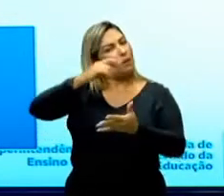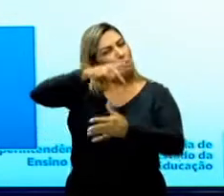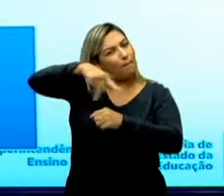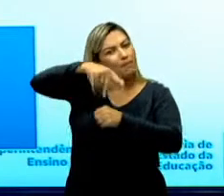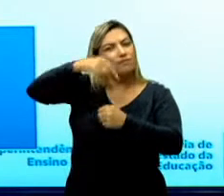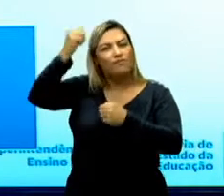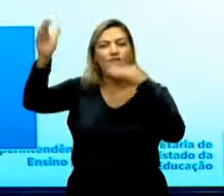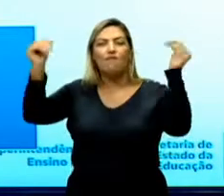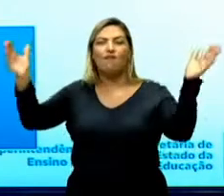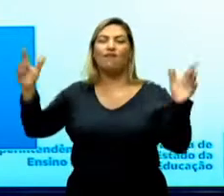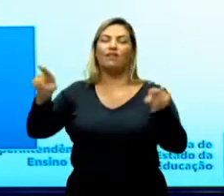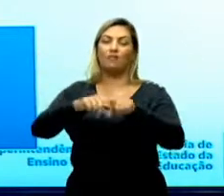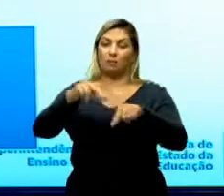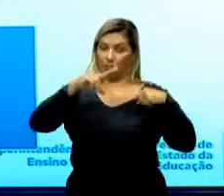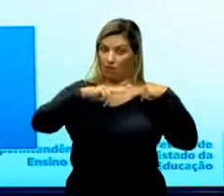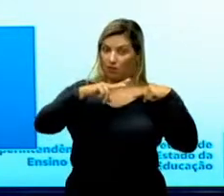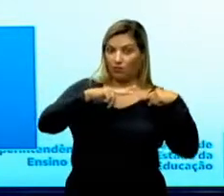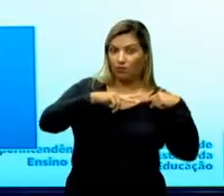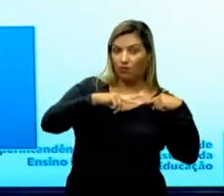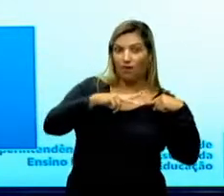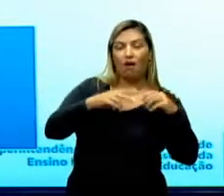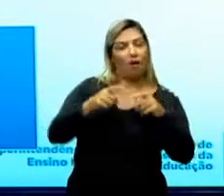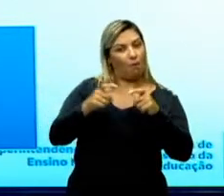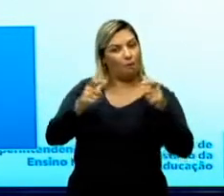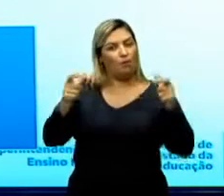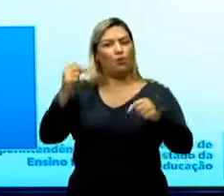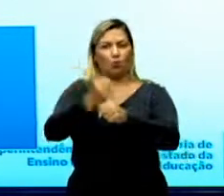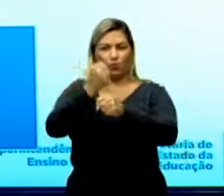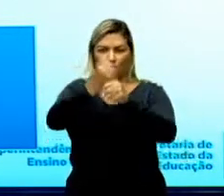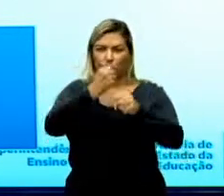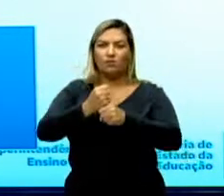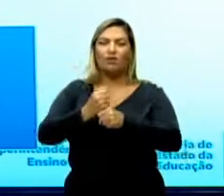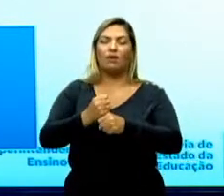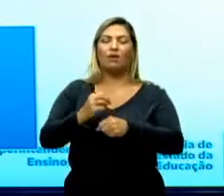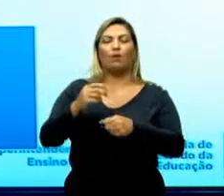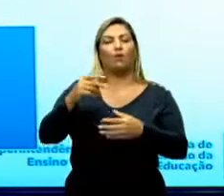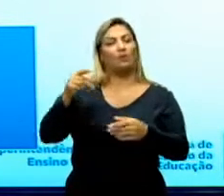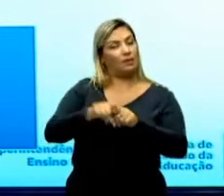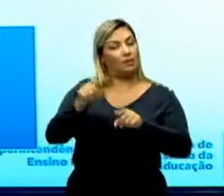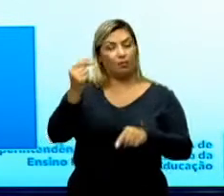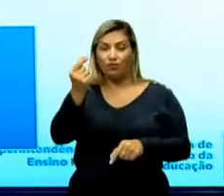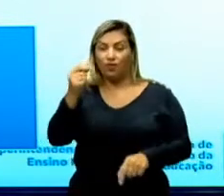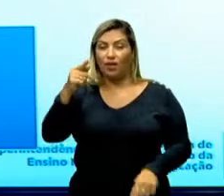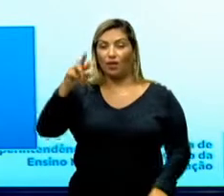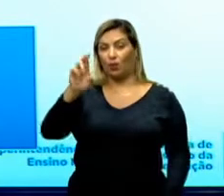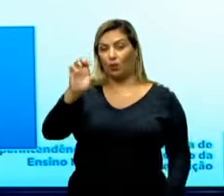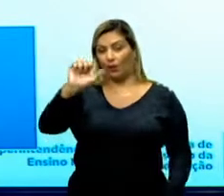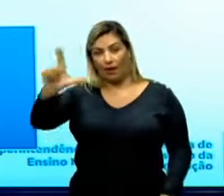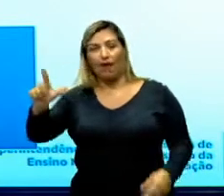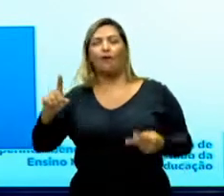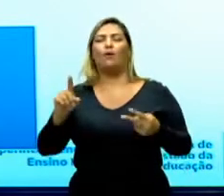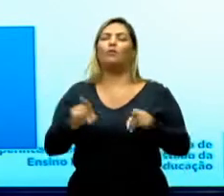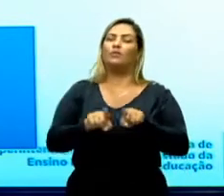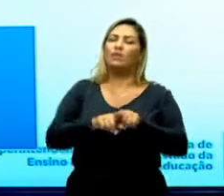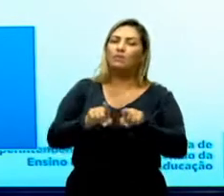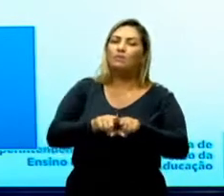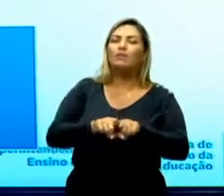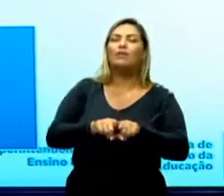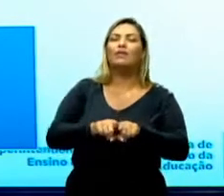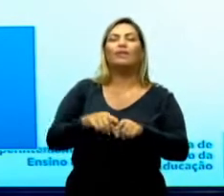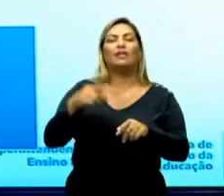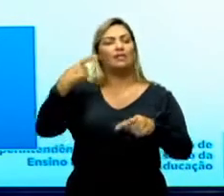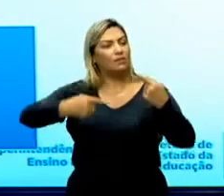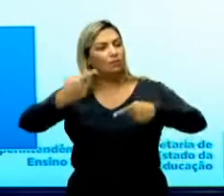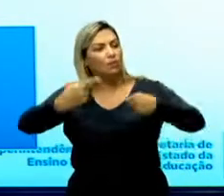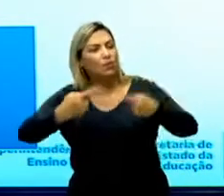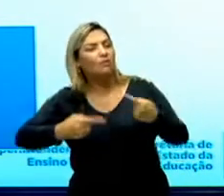acentuado de privatizações, a construção do plano real é exemplo disso, e a consolidação destas